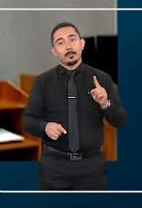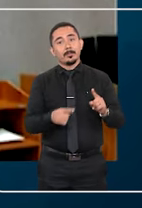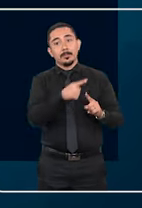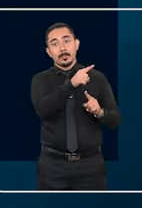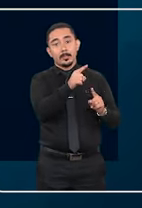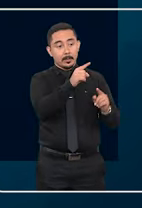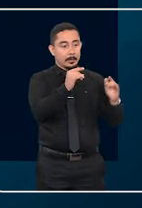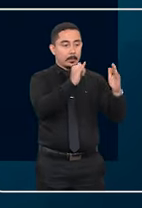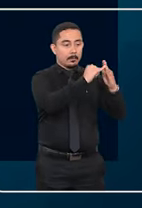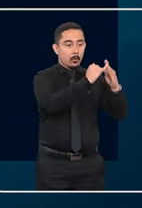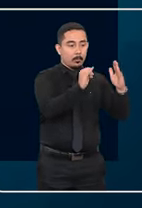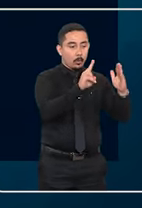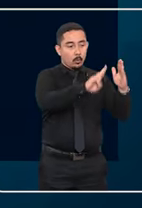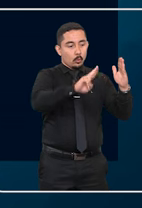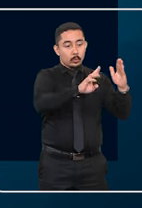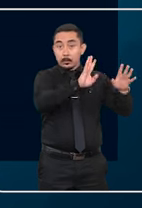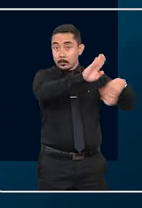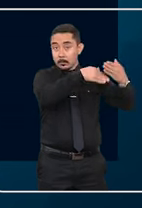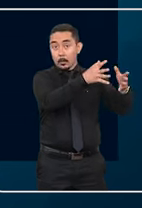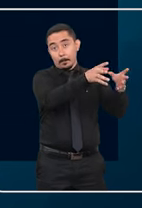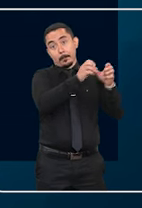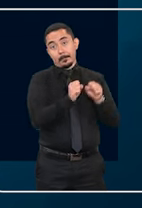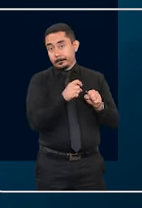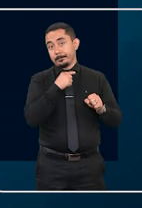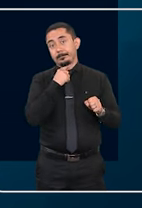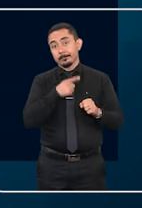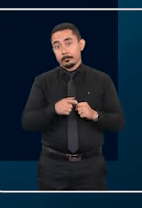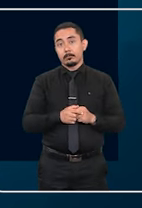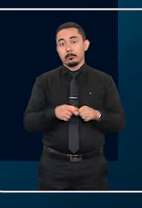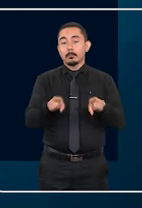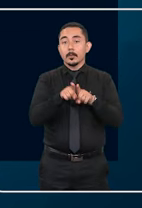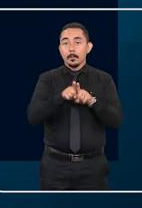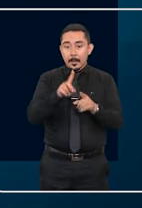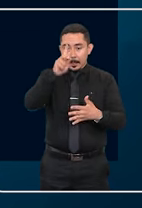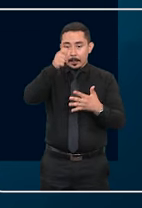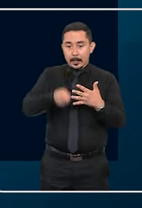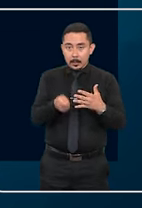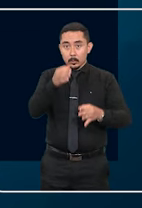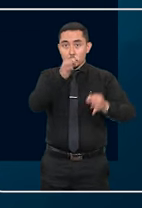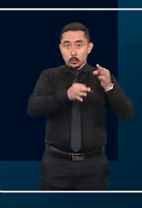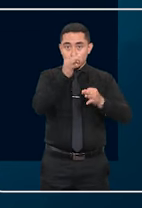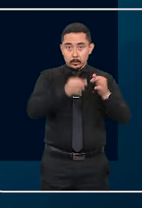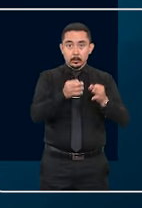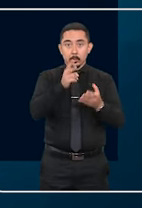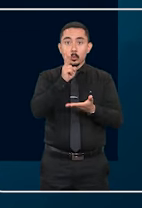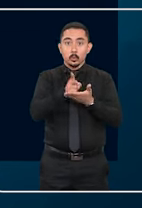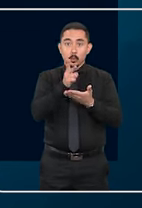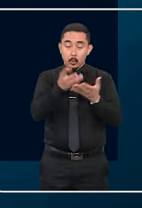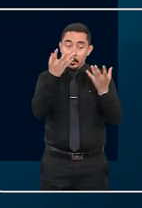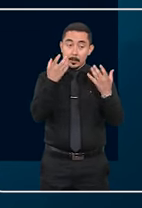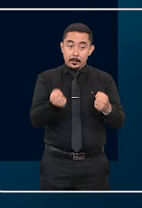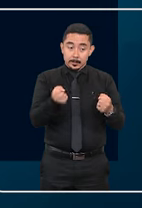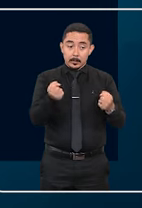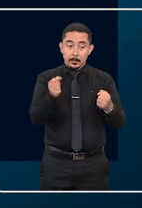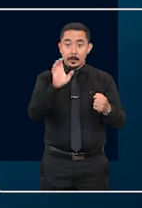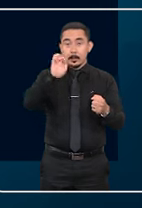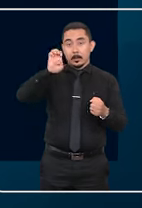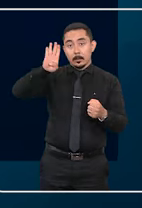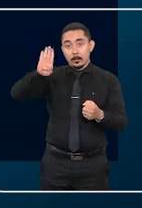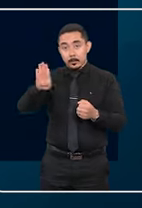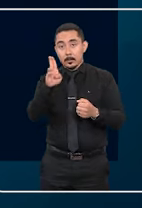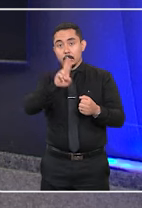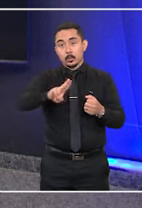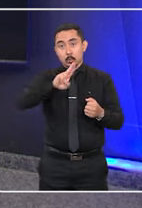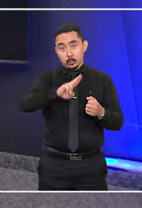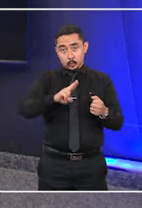a uso capião. Assim, o colegiado manteve a decisão judicial, que, no mesmo processo, acolheu o pedido da Caesb para reintegração